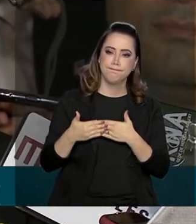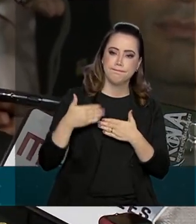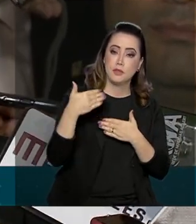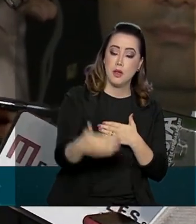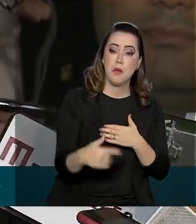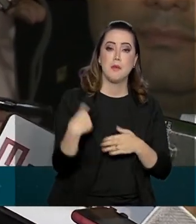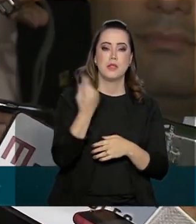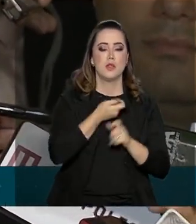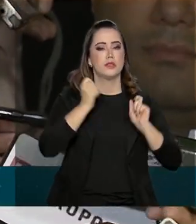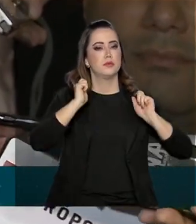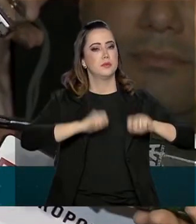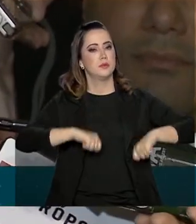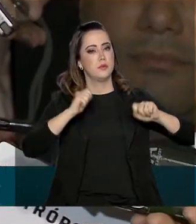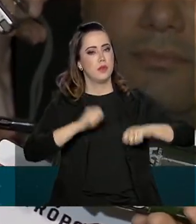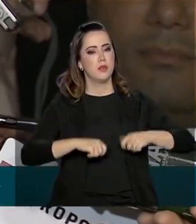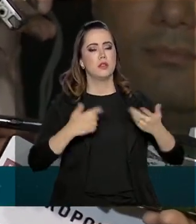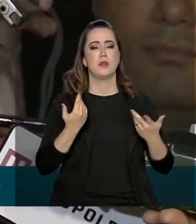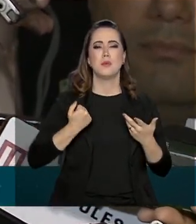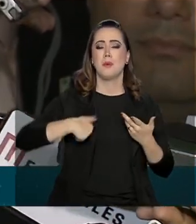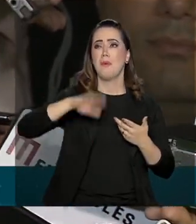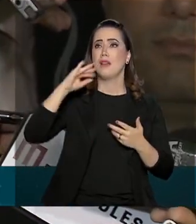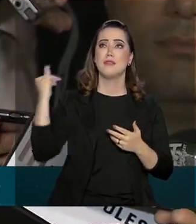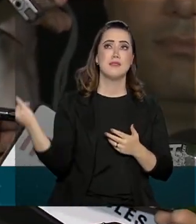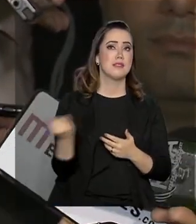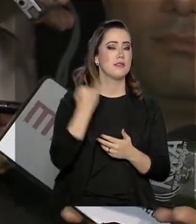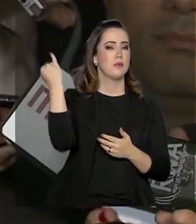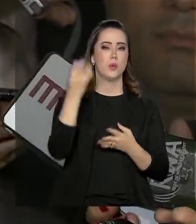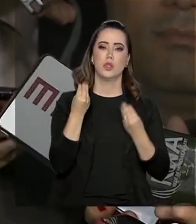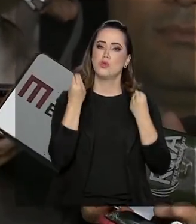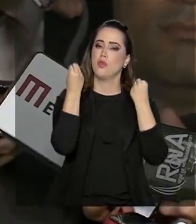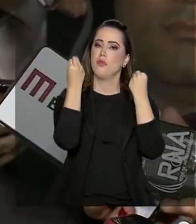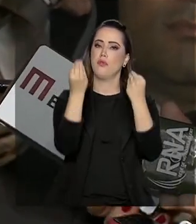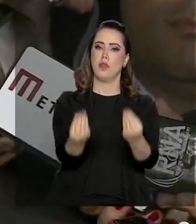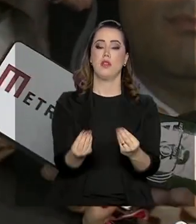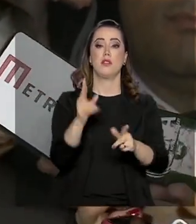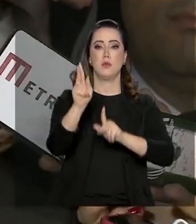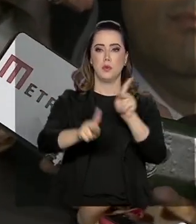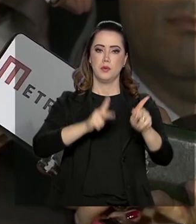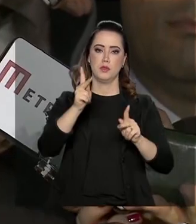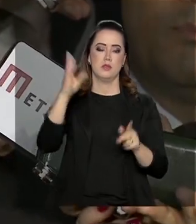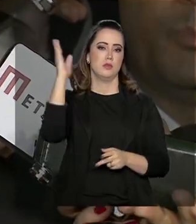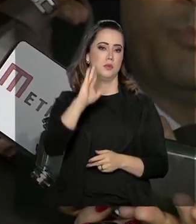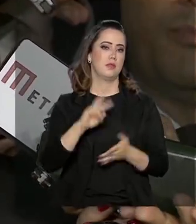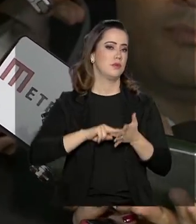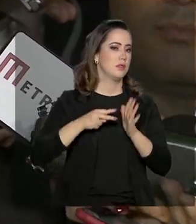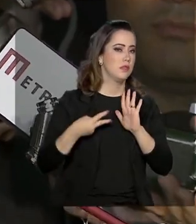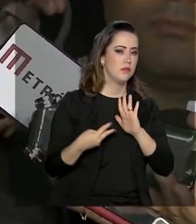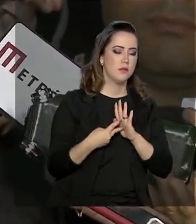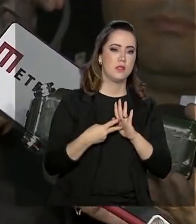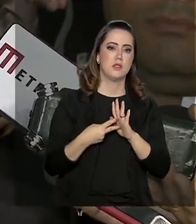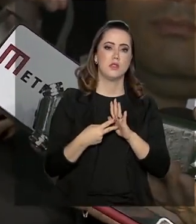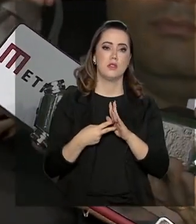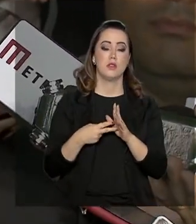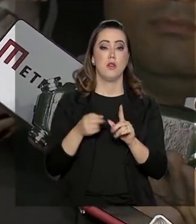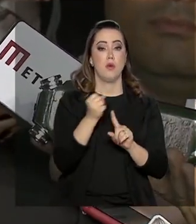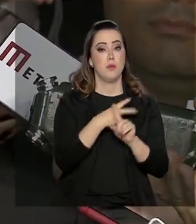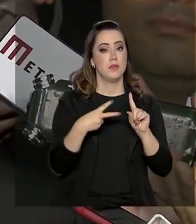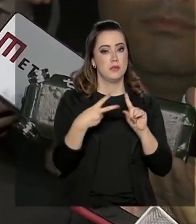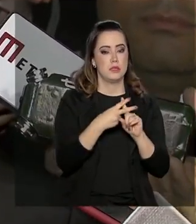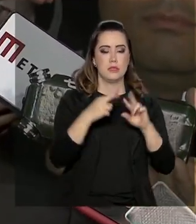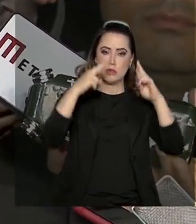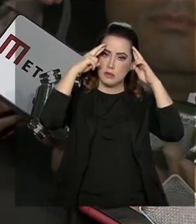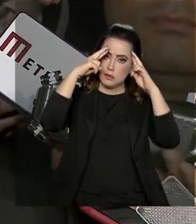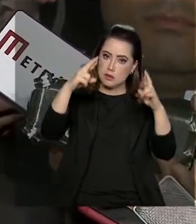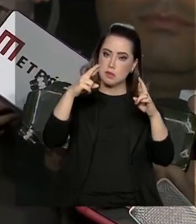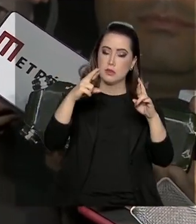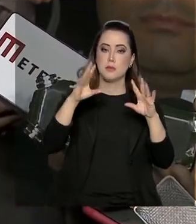nós vamos poder fazer uma das mais importantes entregas à população brasileira, ou seja, uma previdência que respeita